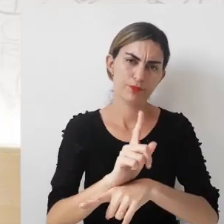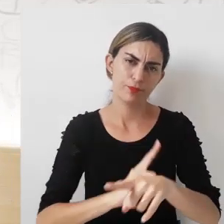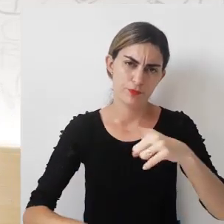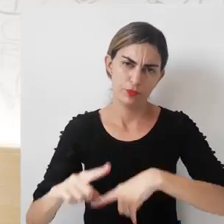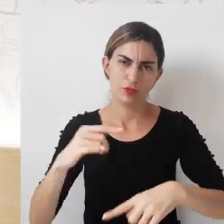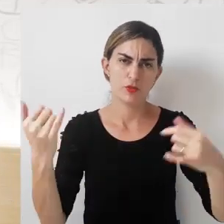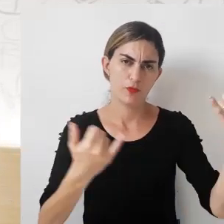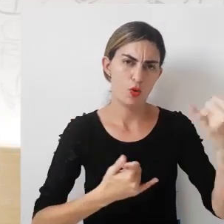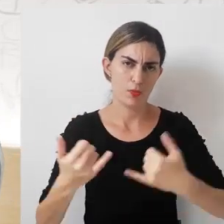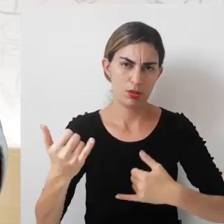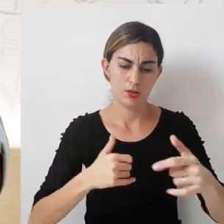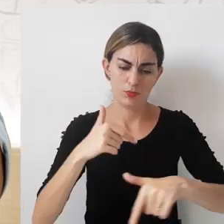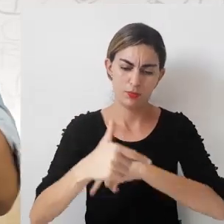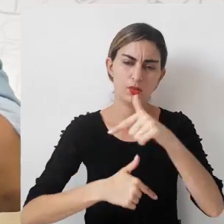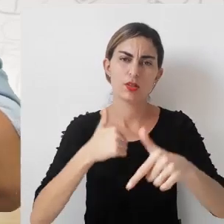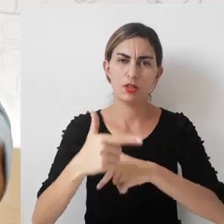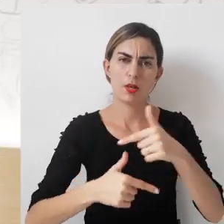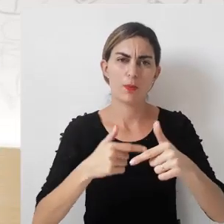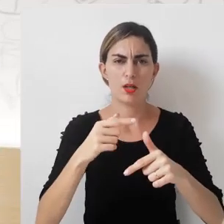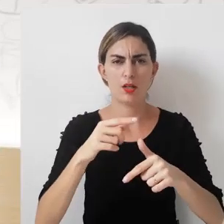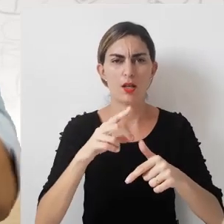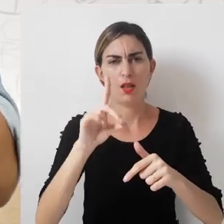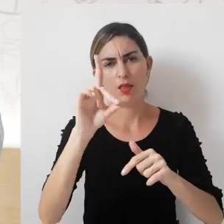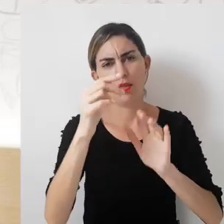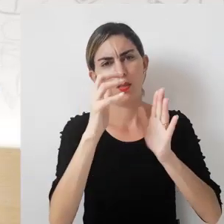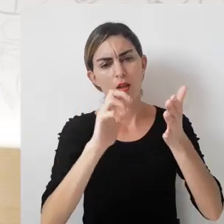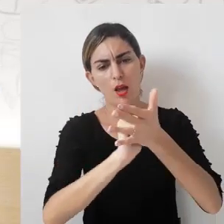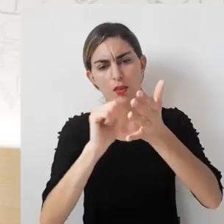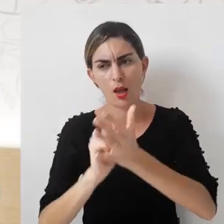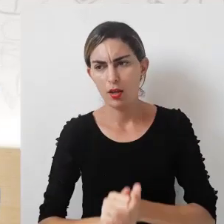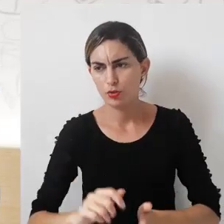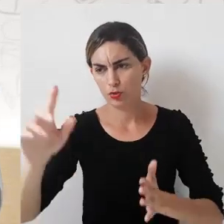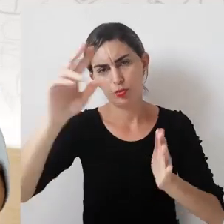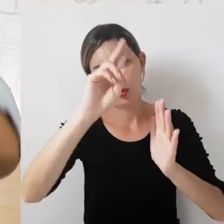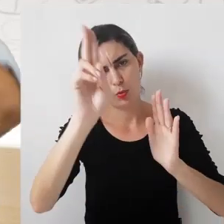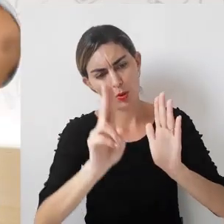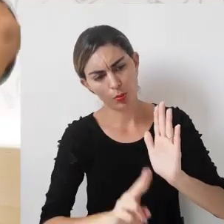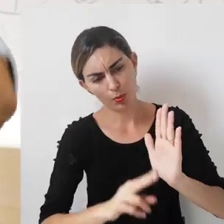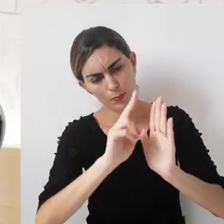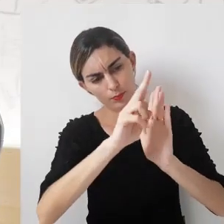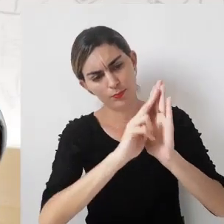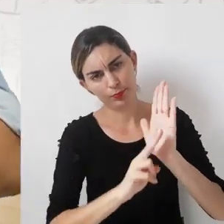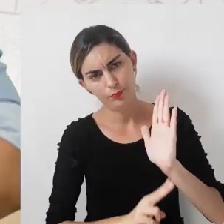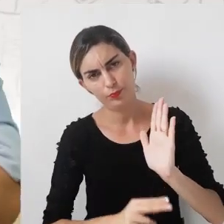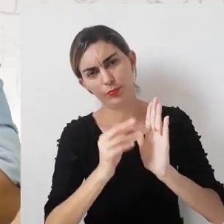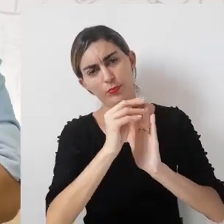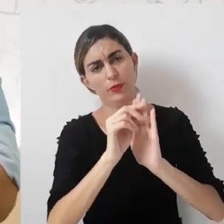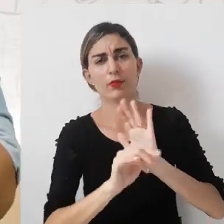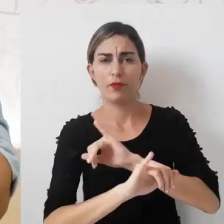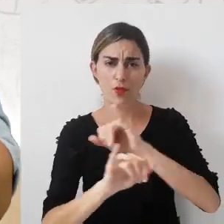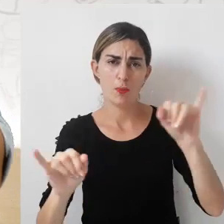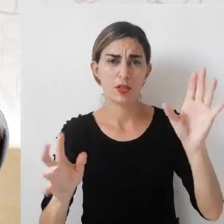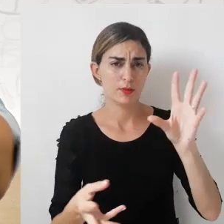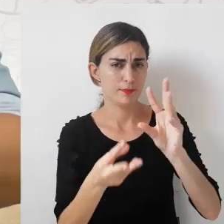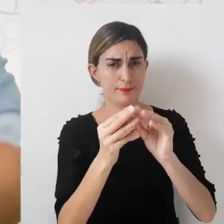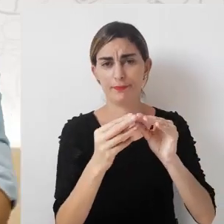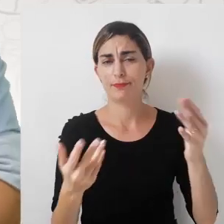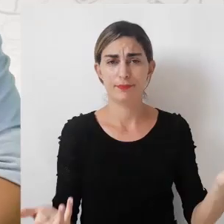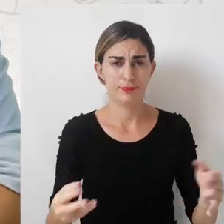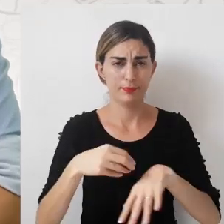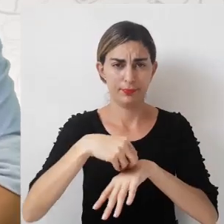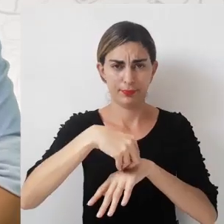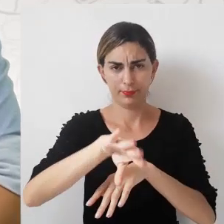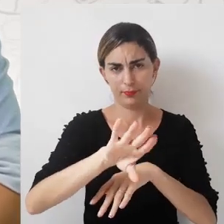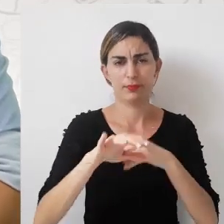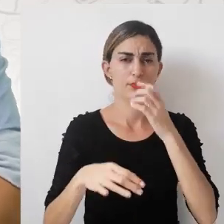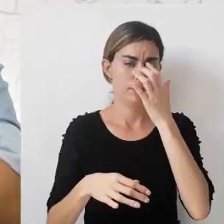gerenciamento de informações, trabalhar com esses dados, com cadastro de fornecedores. Enfim, essa é a informação em síntese que a ressalva